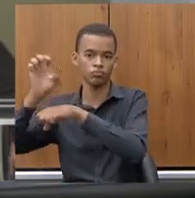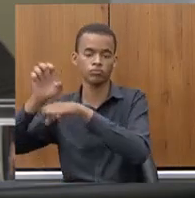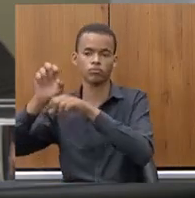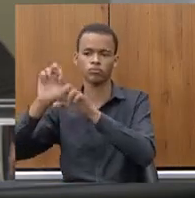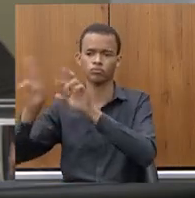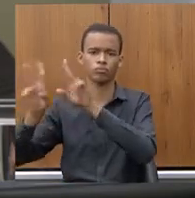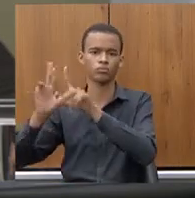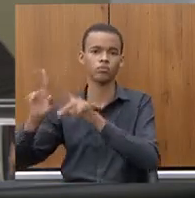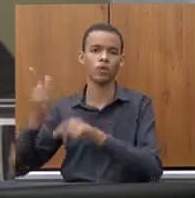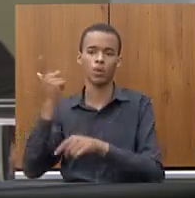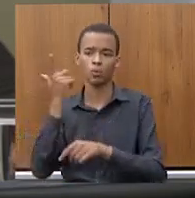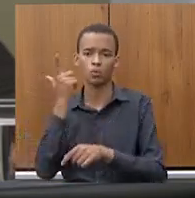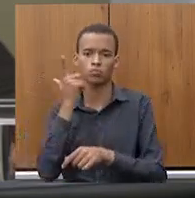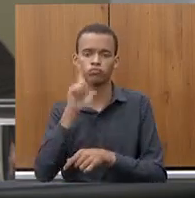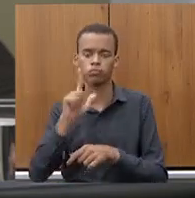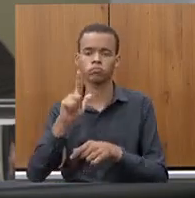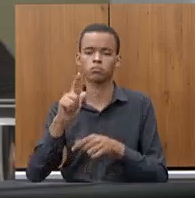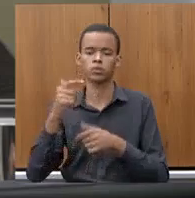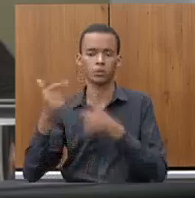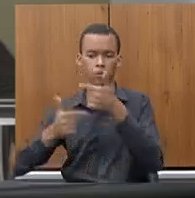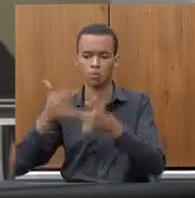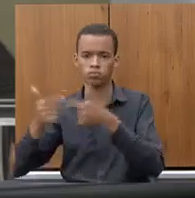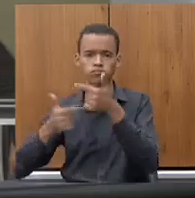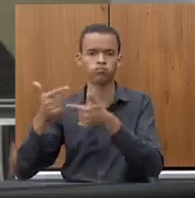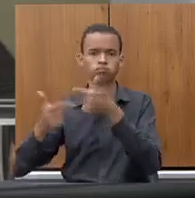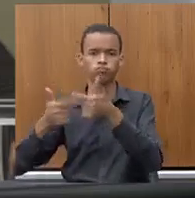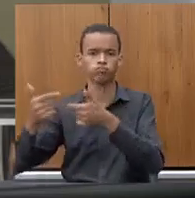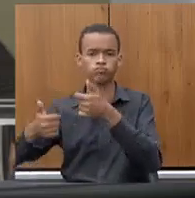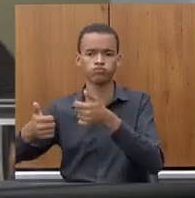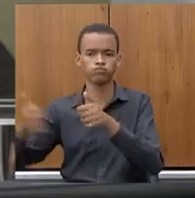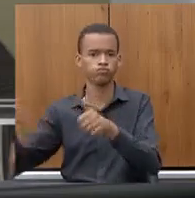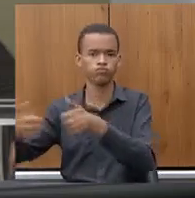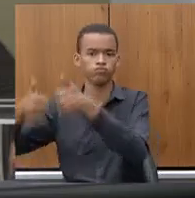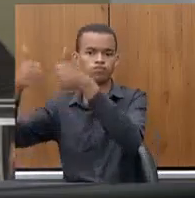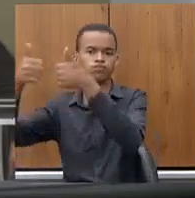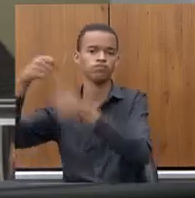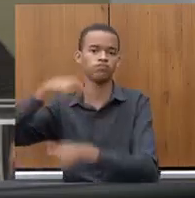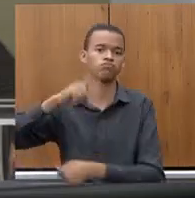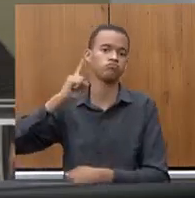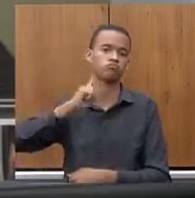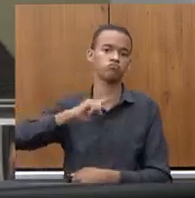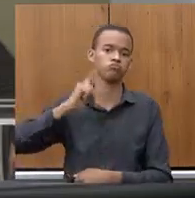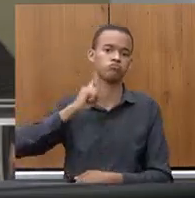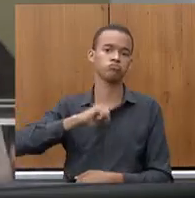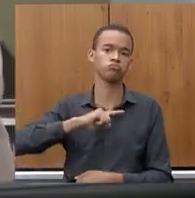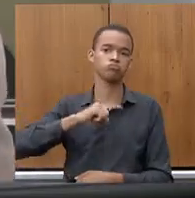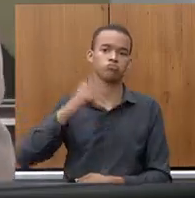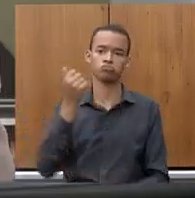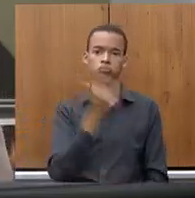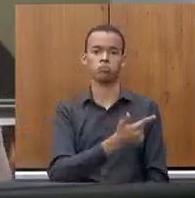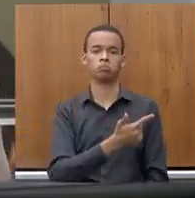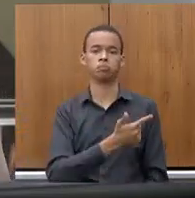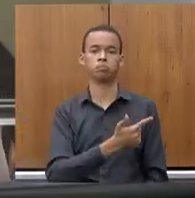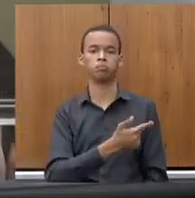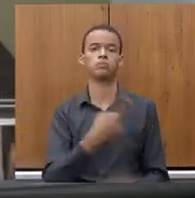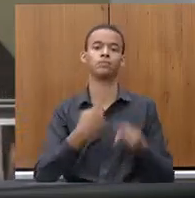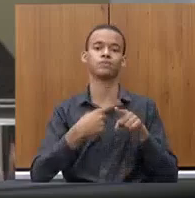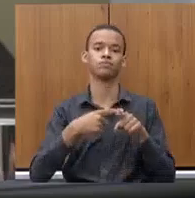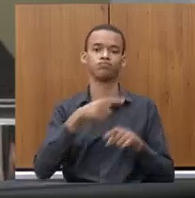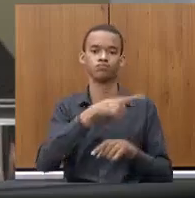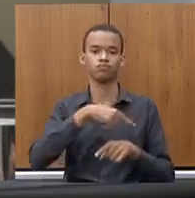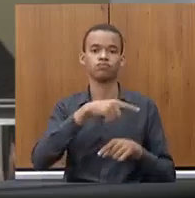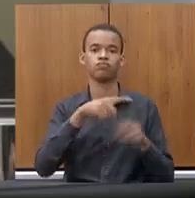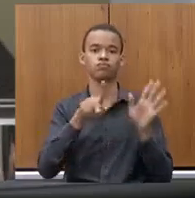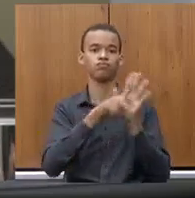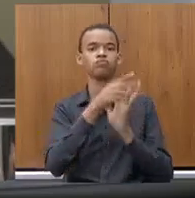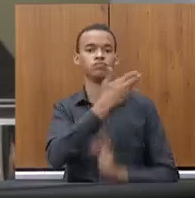infinitamente mais do que Minas Gerais que tem um sistema infelizmente público o senhor tem esses números na cabeça só